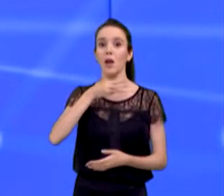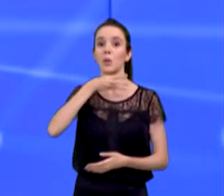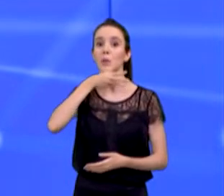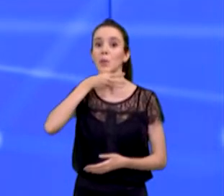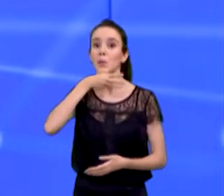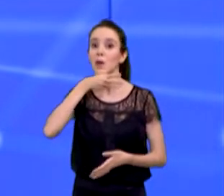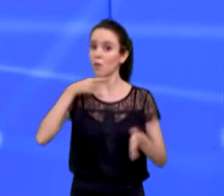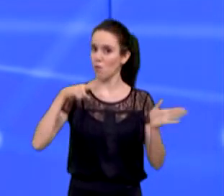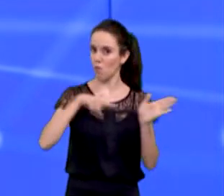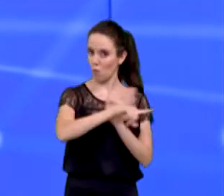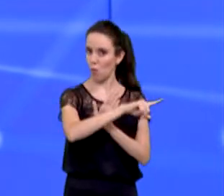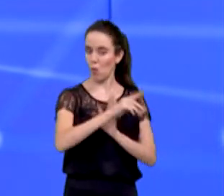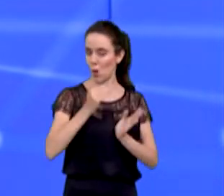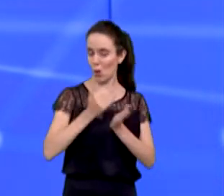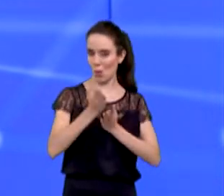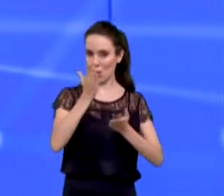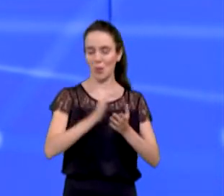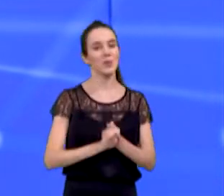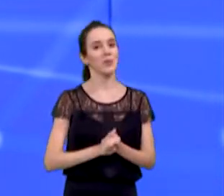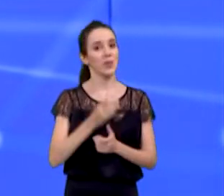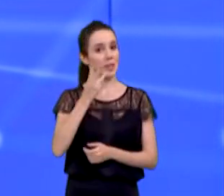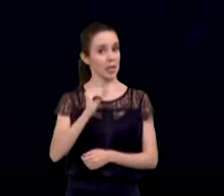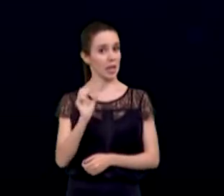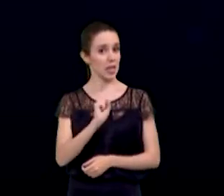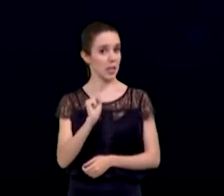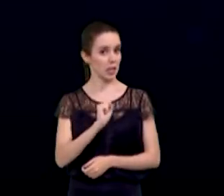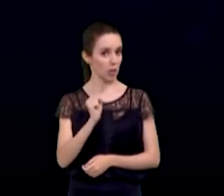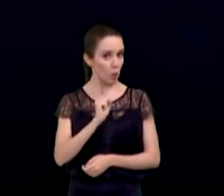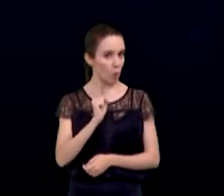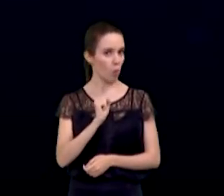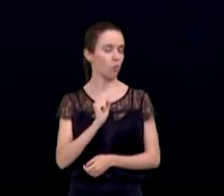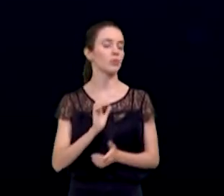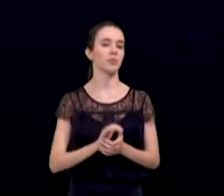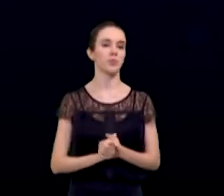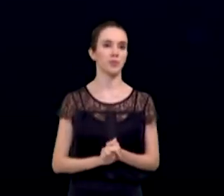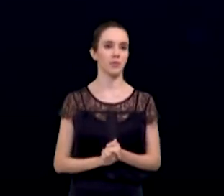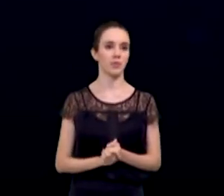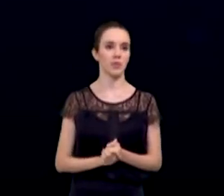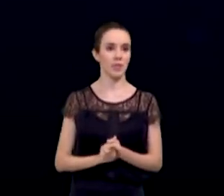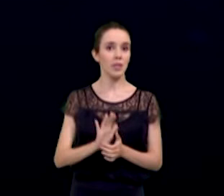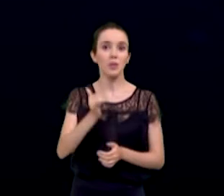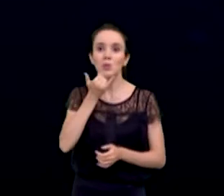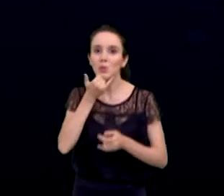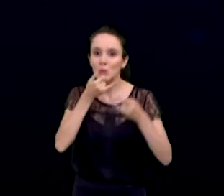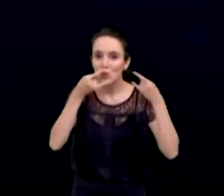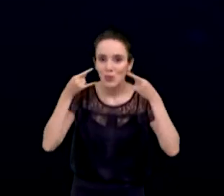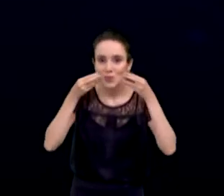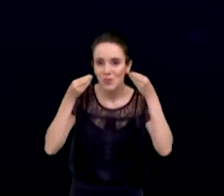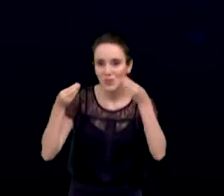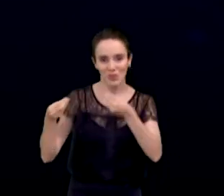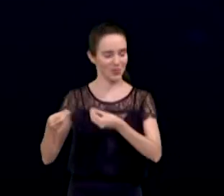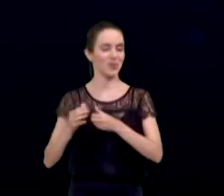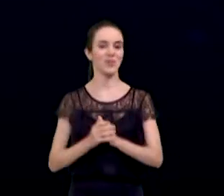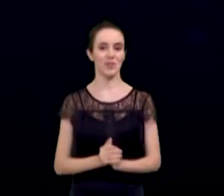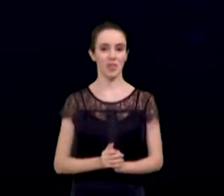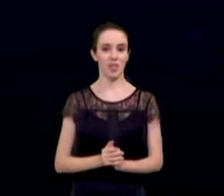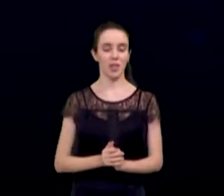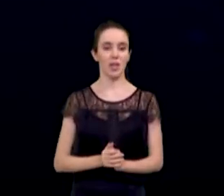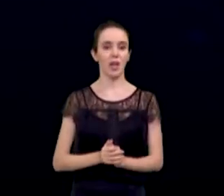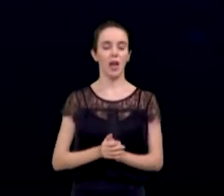Balheiro, do PT. 30 segundos para a sua pergunta, candidato. A atual... Com licença. A atual administração,